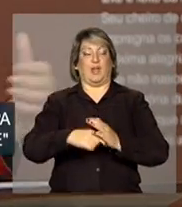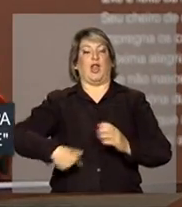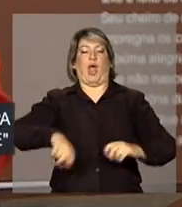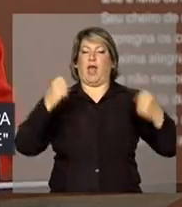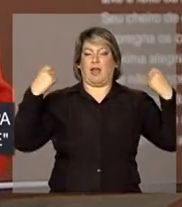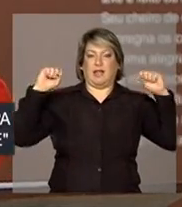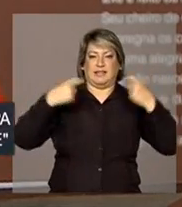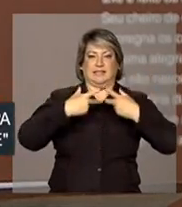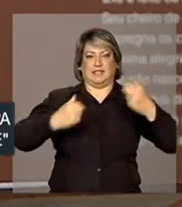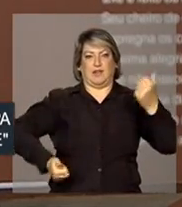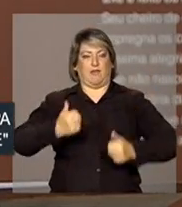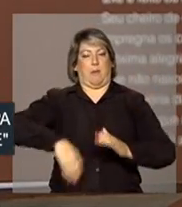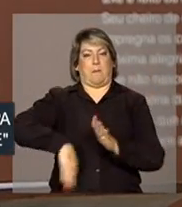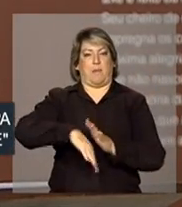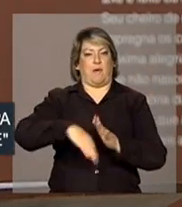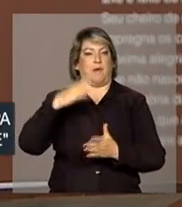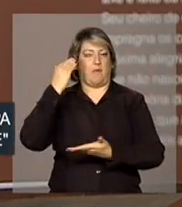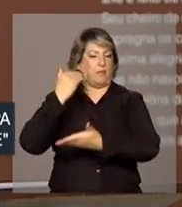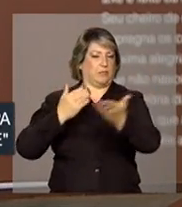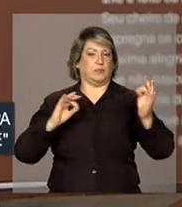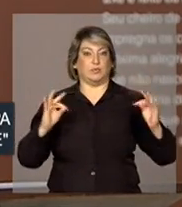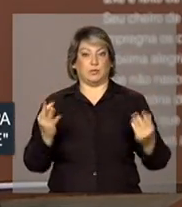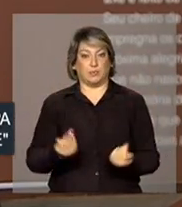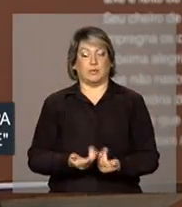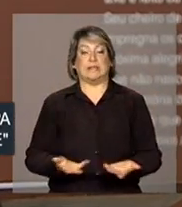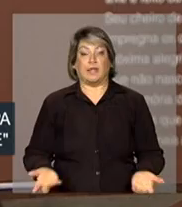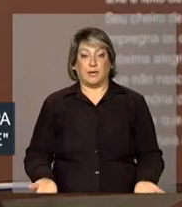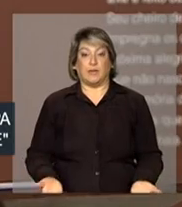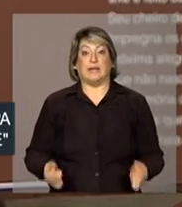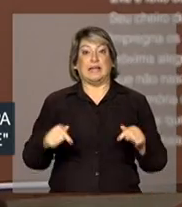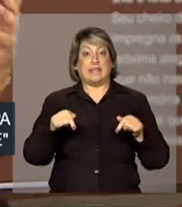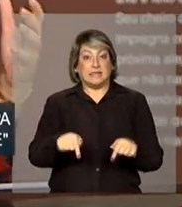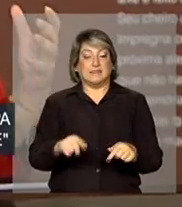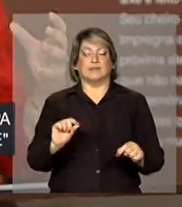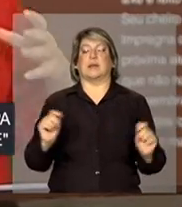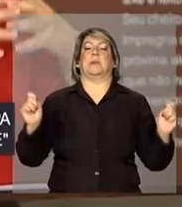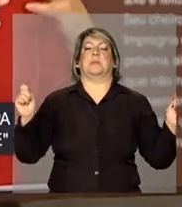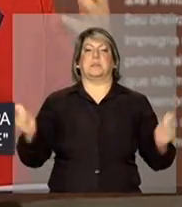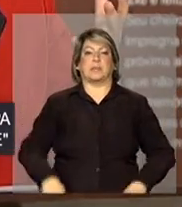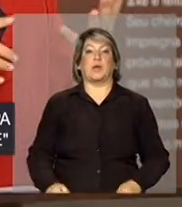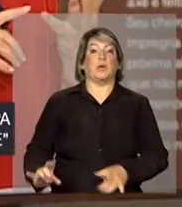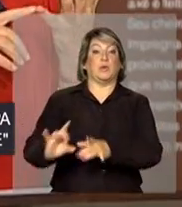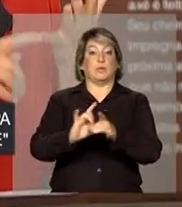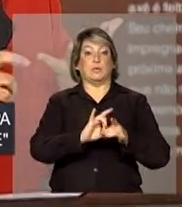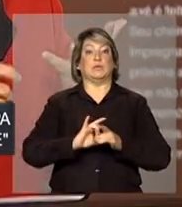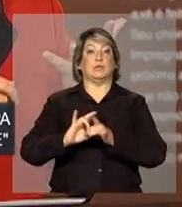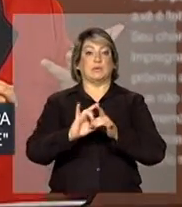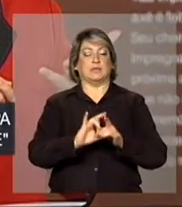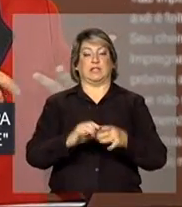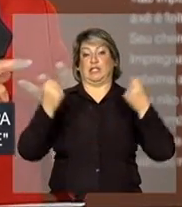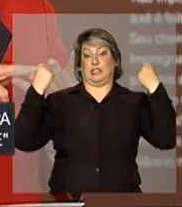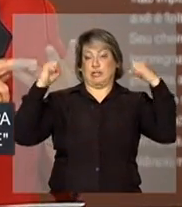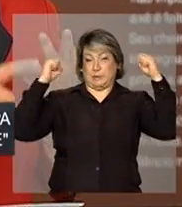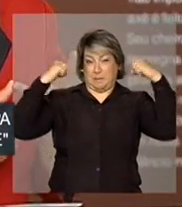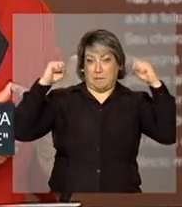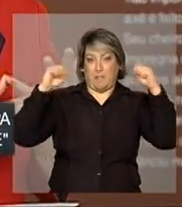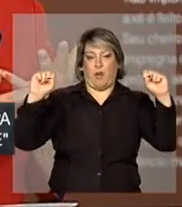atletas. Enfim, é essa capacidade de unir esporte,